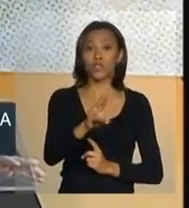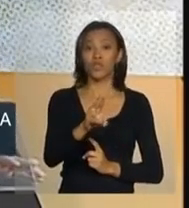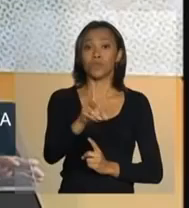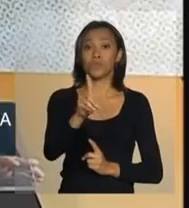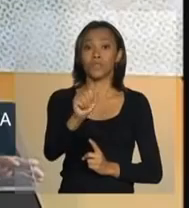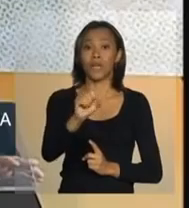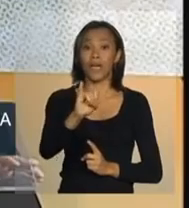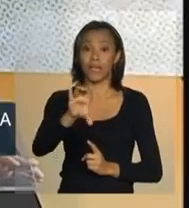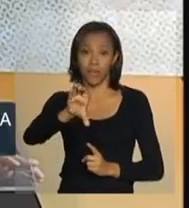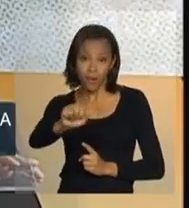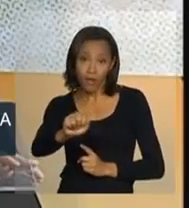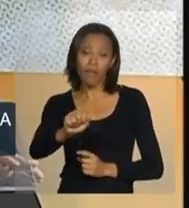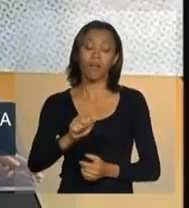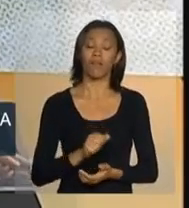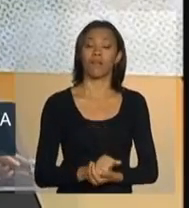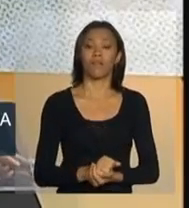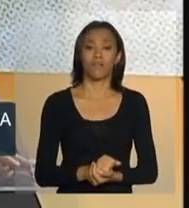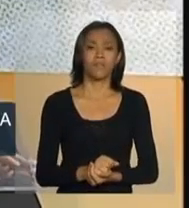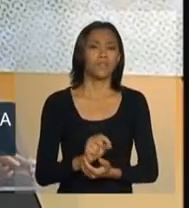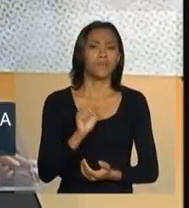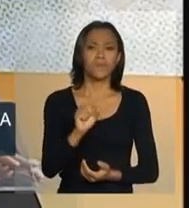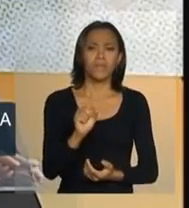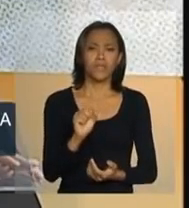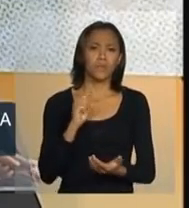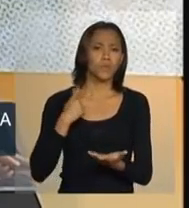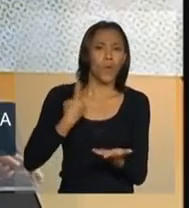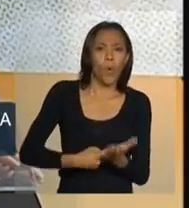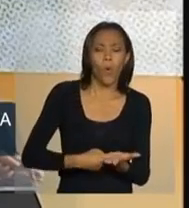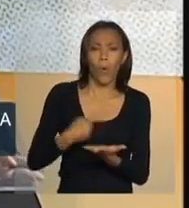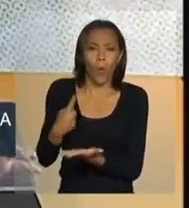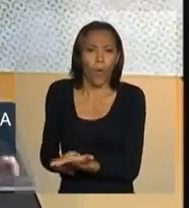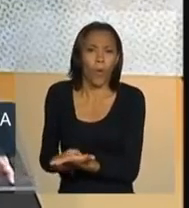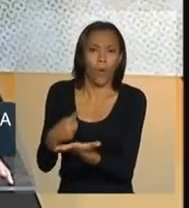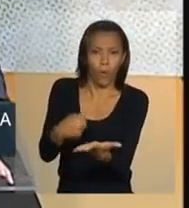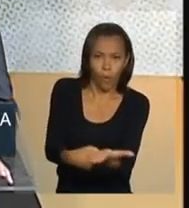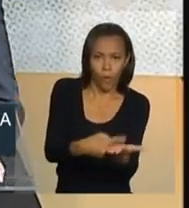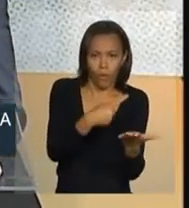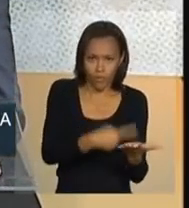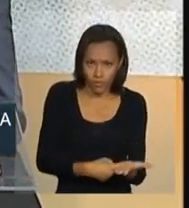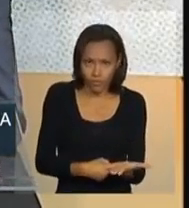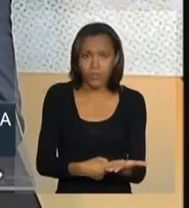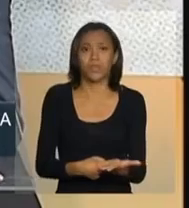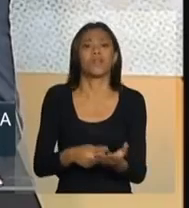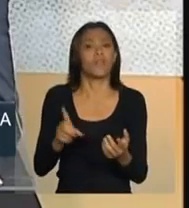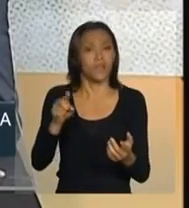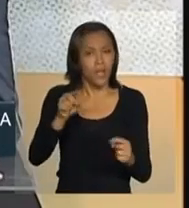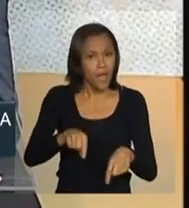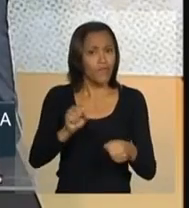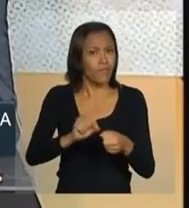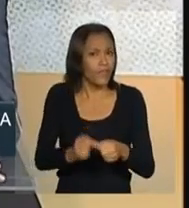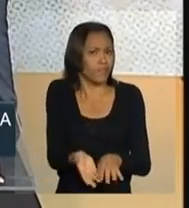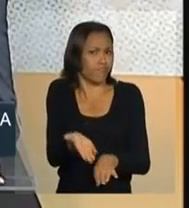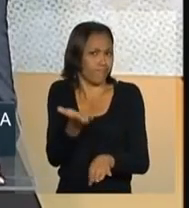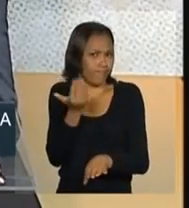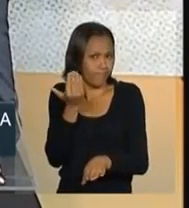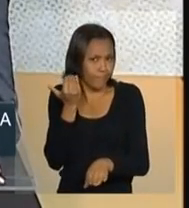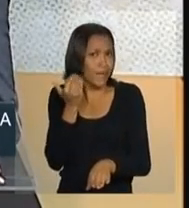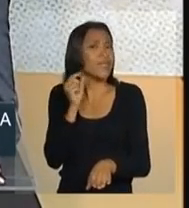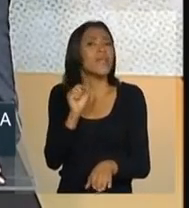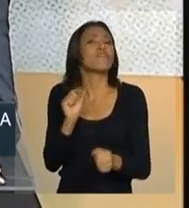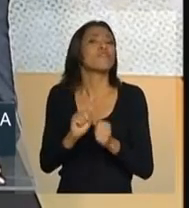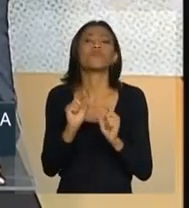dos pactos que eram firmados e pactos naquela época eram firmados com